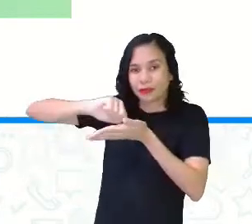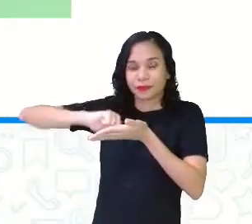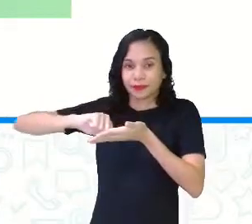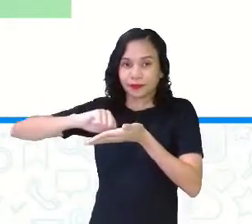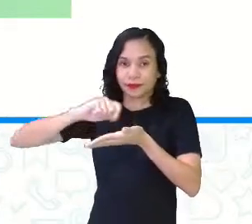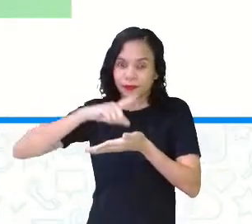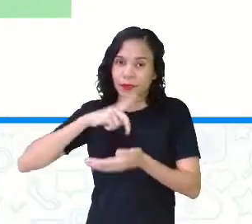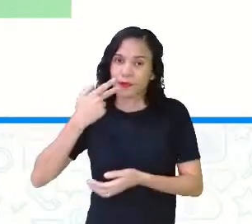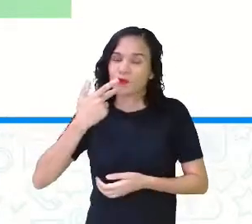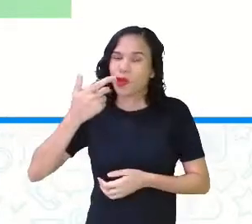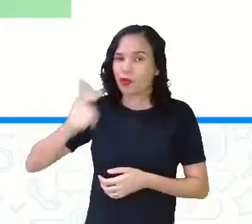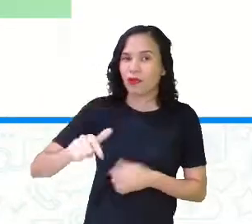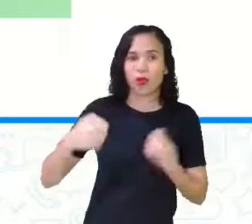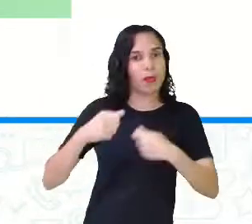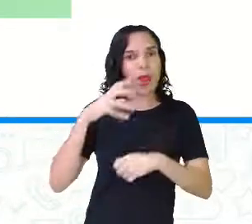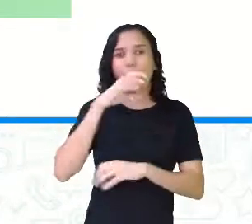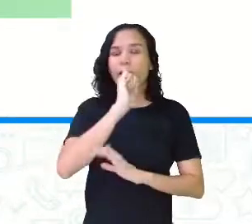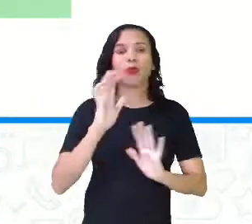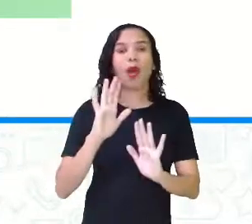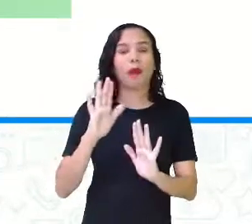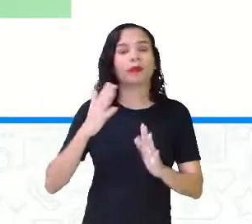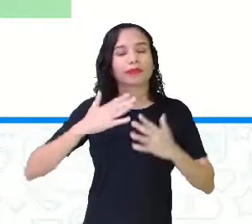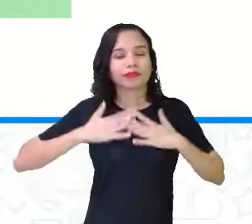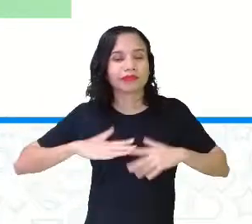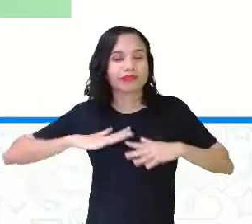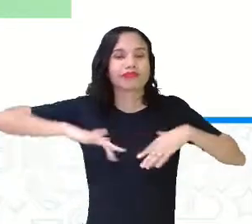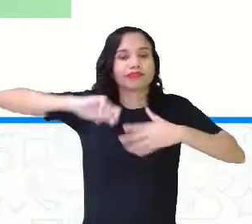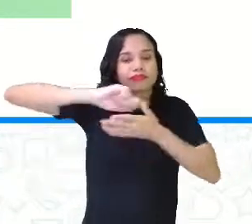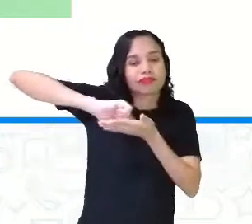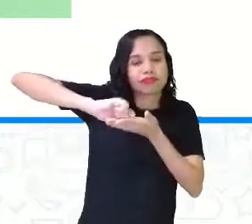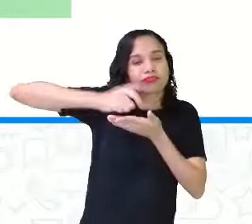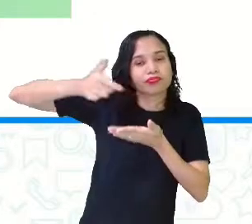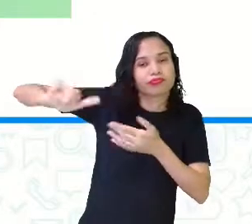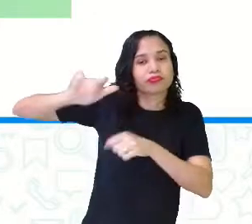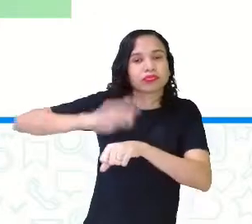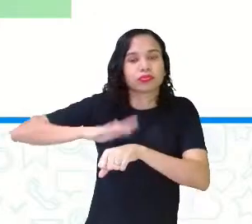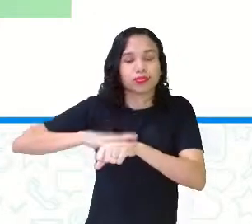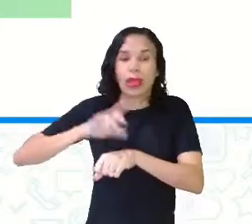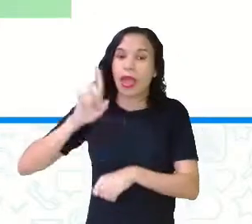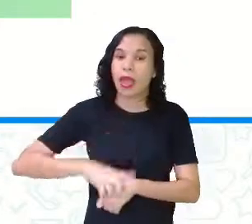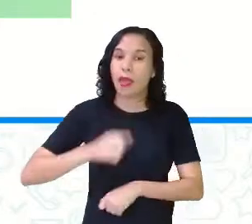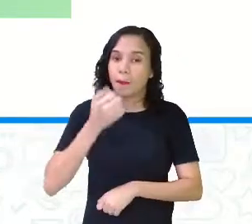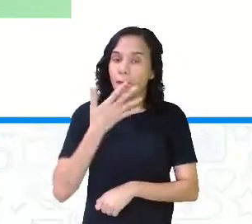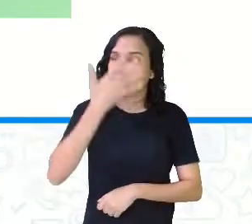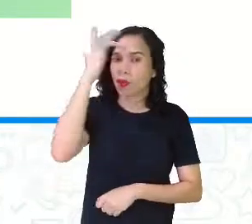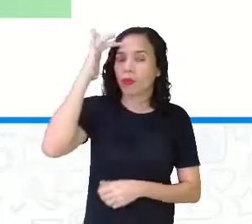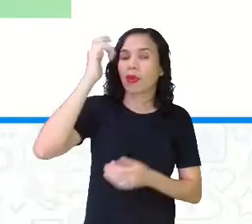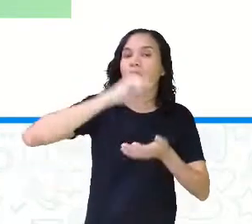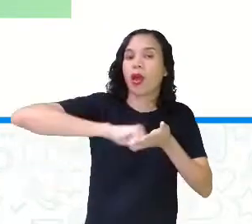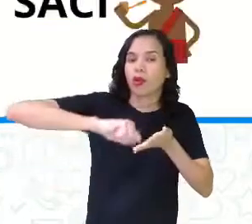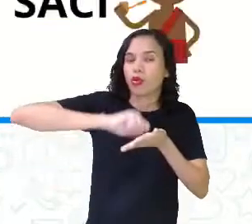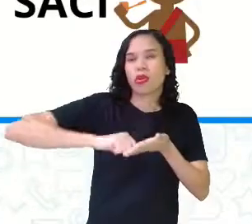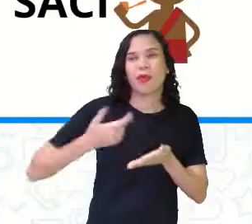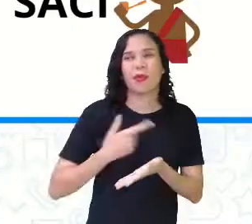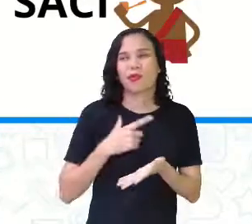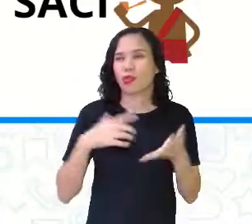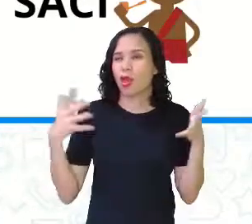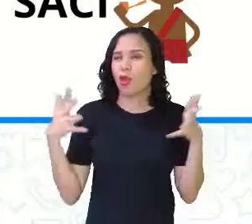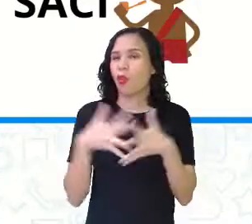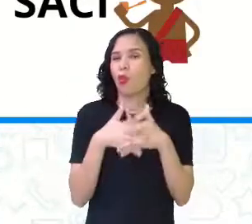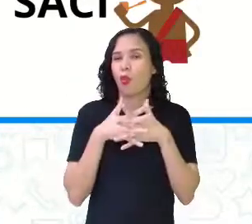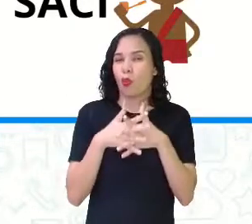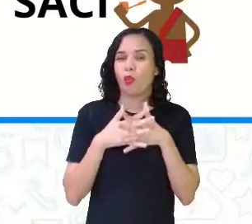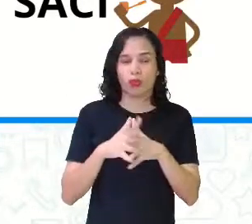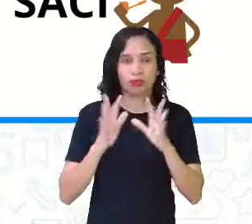Como tem reprise, não precisa você correr, tá certo? Você anota em outro momento. Mas é bom anotar essa dica aí para não gerar confusão na